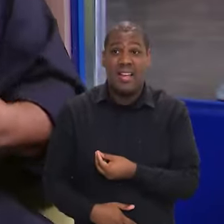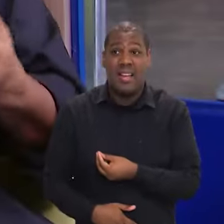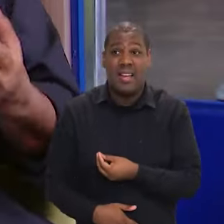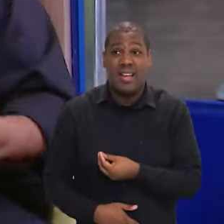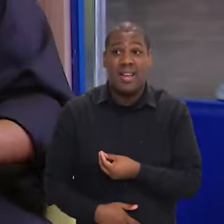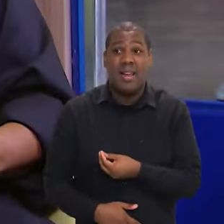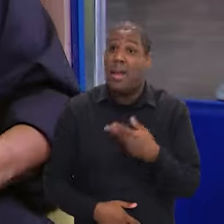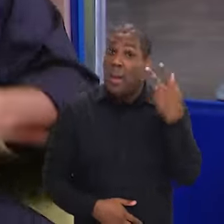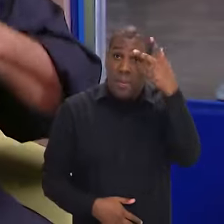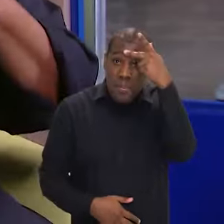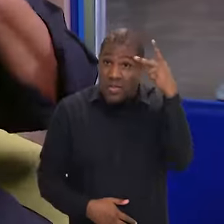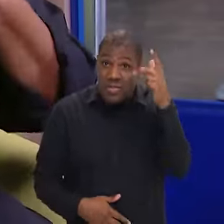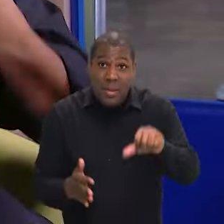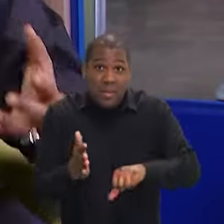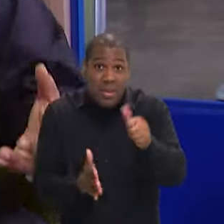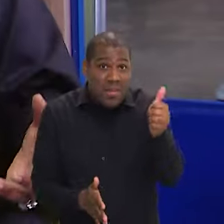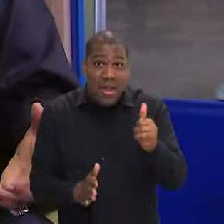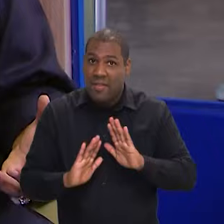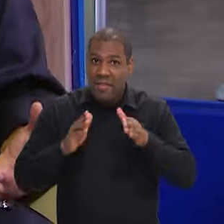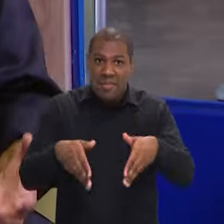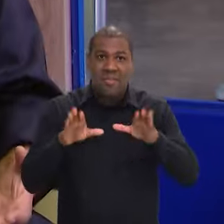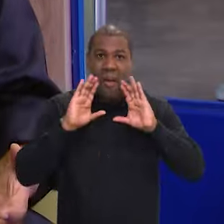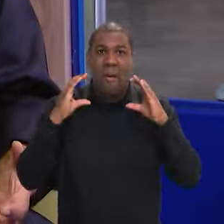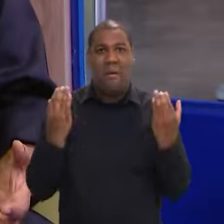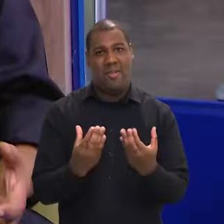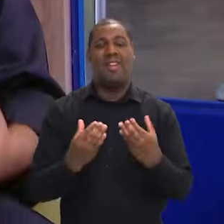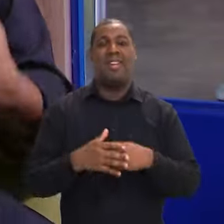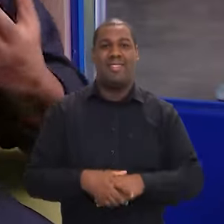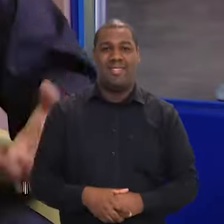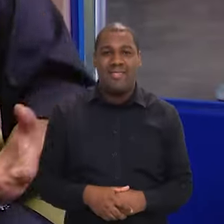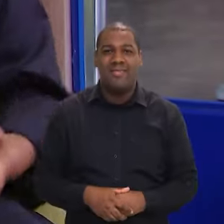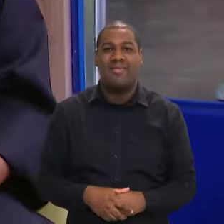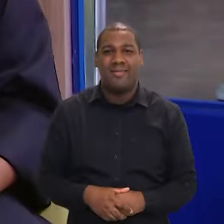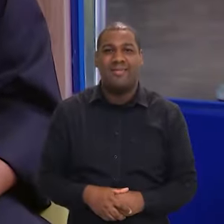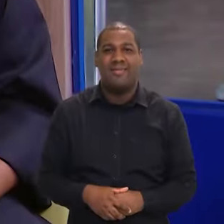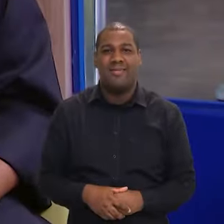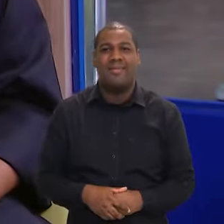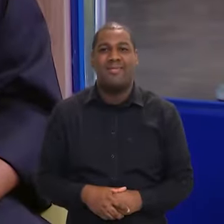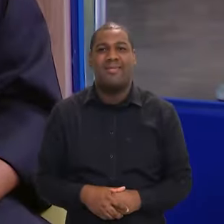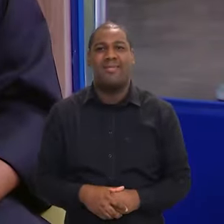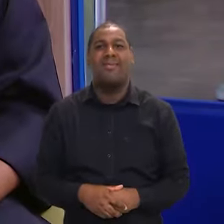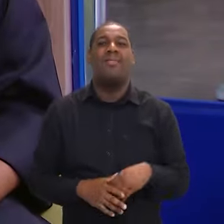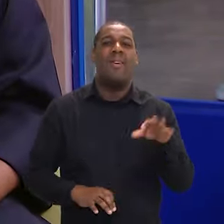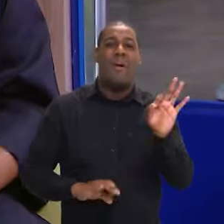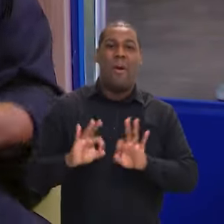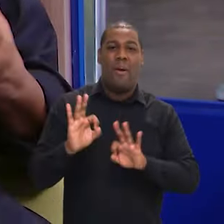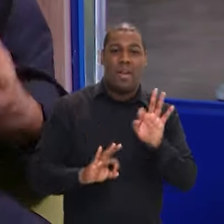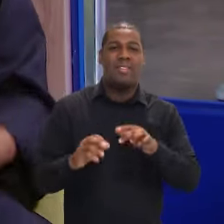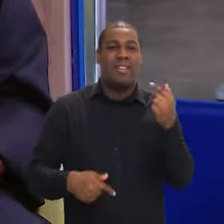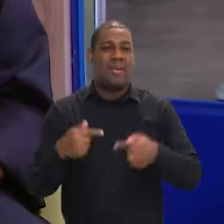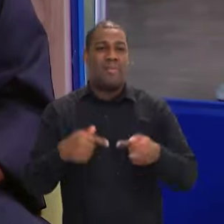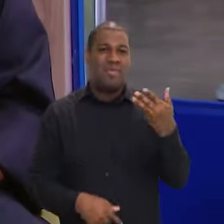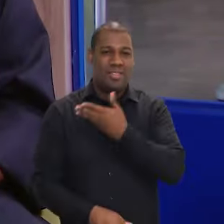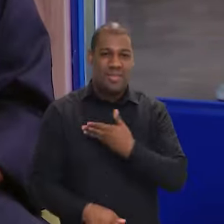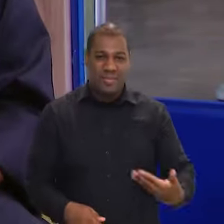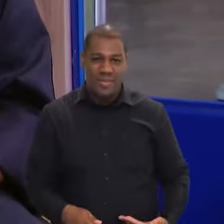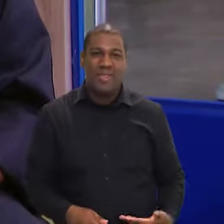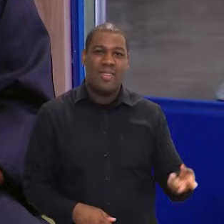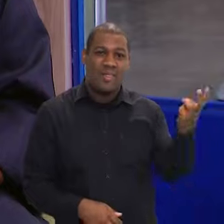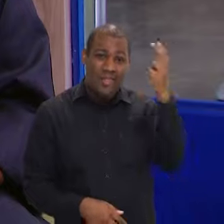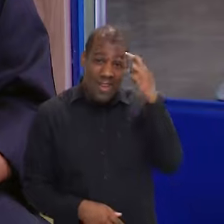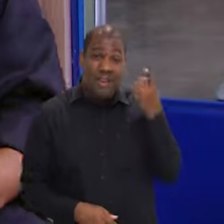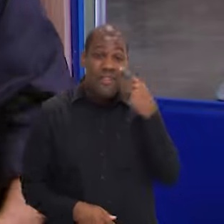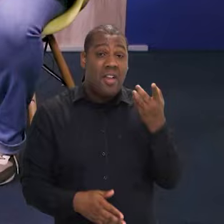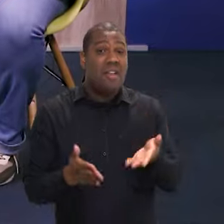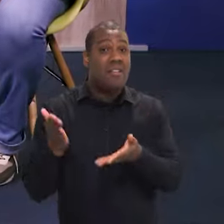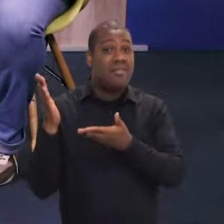soube, das pessoas que estão participando, gente que nunca participou de conferência, então estamos no novo ambiente para a gente fazer essa formatação das nossas